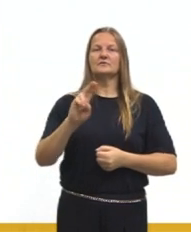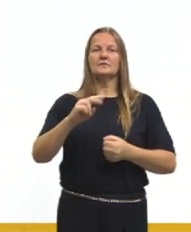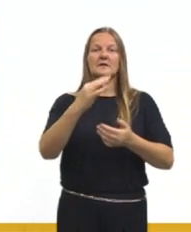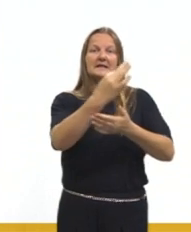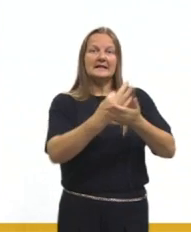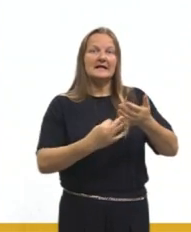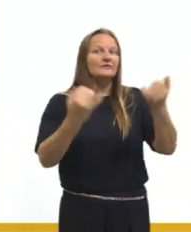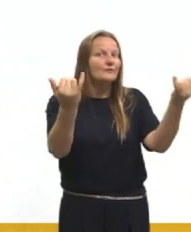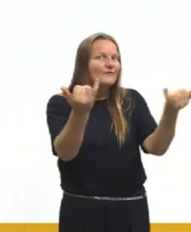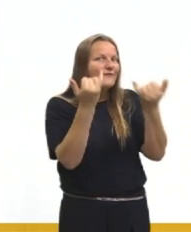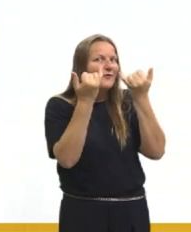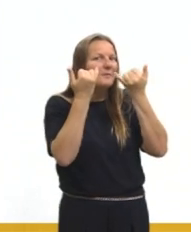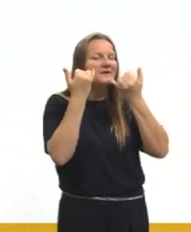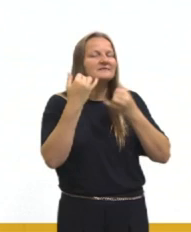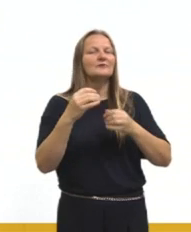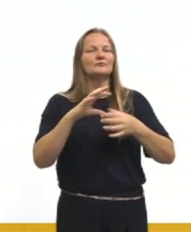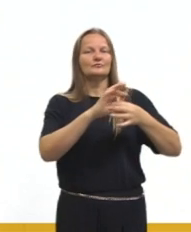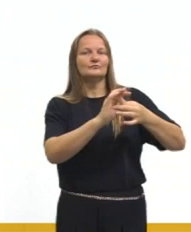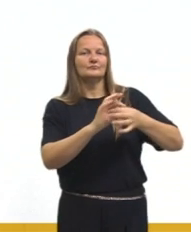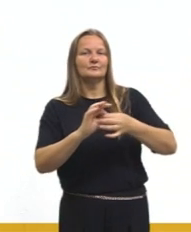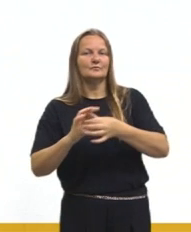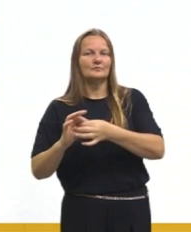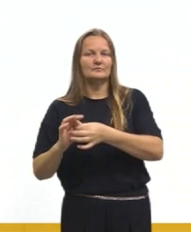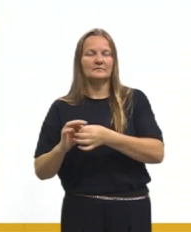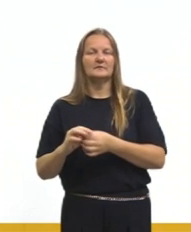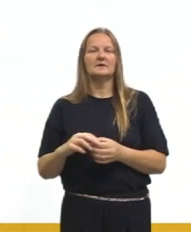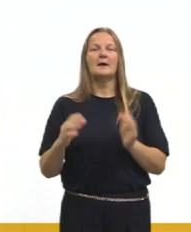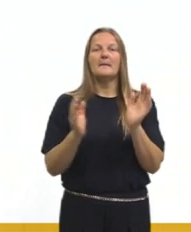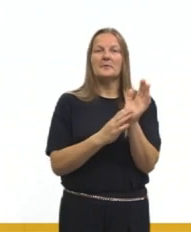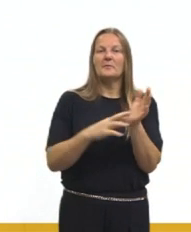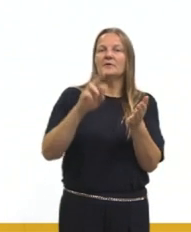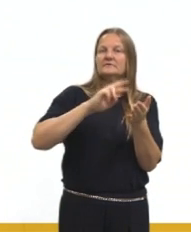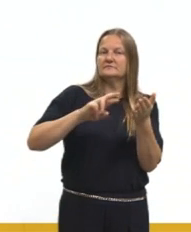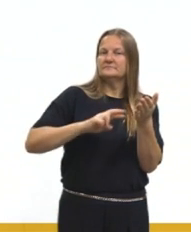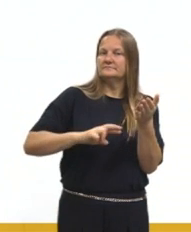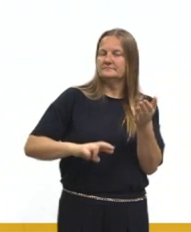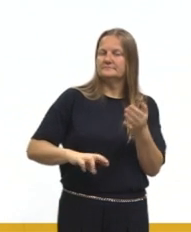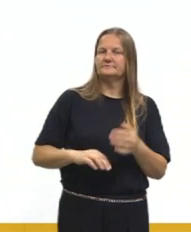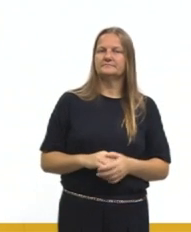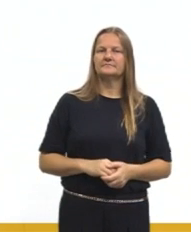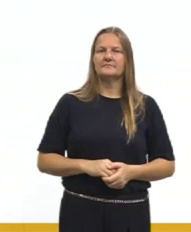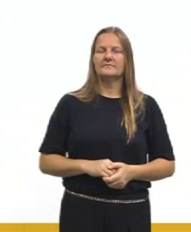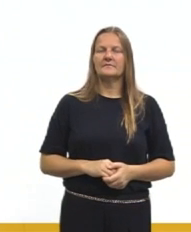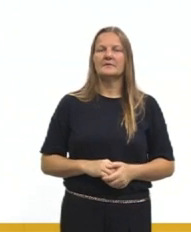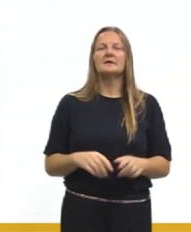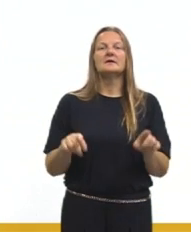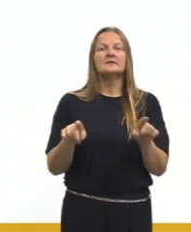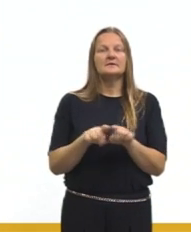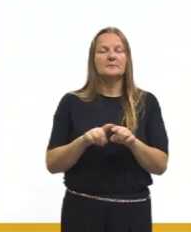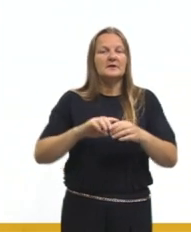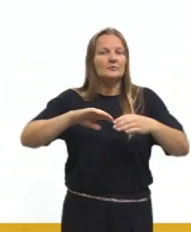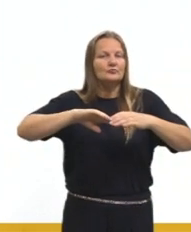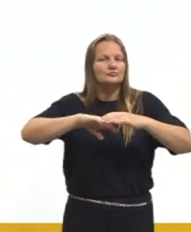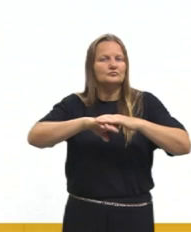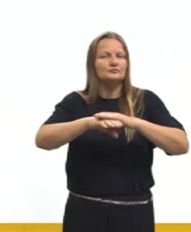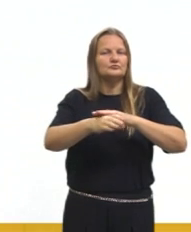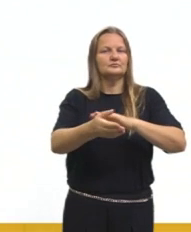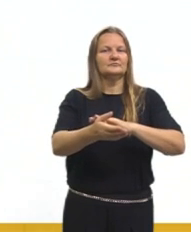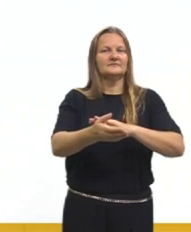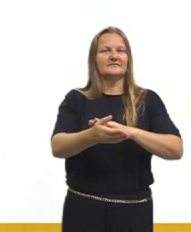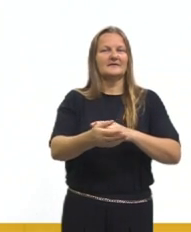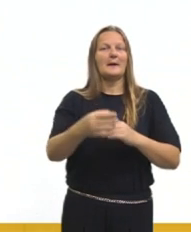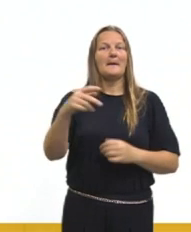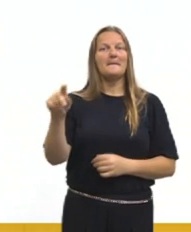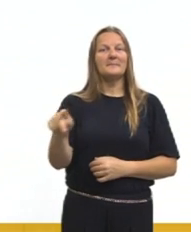motivador dentro de todo o contexto da proposta de redação. E aí, a gente encaixa muito bem agora com a